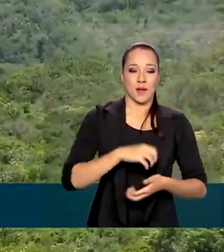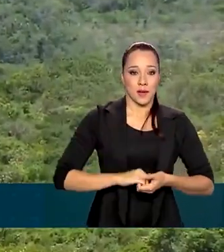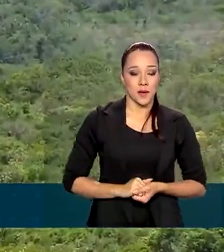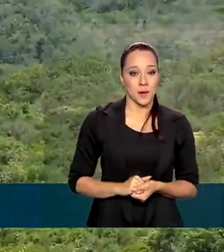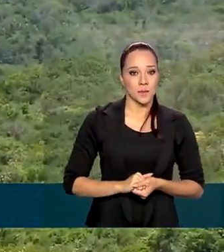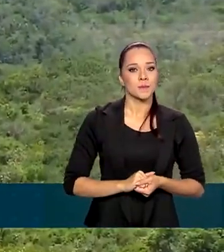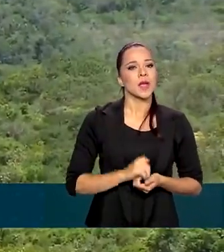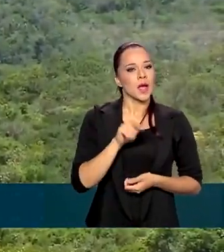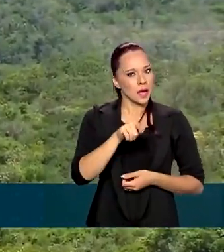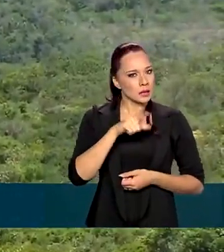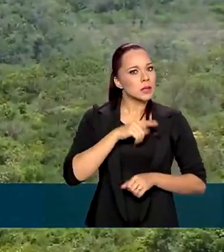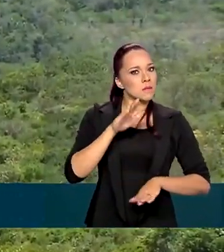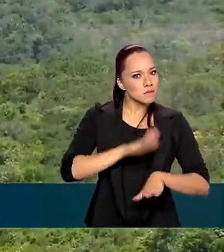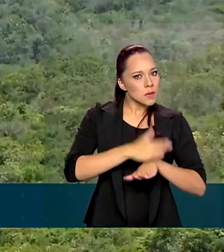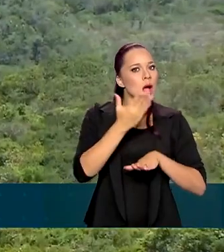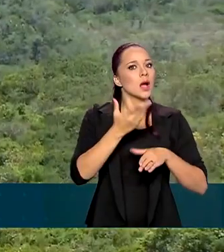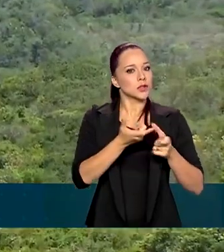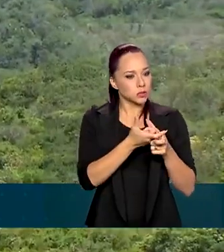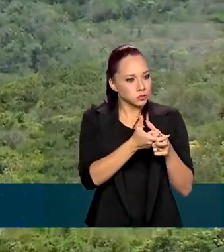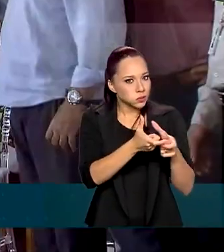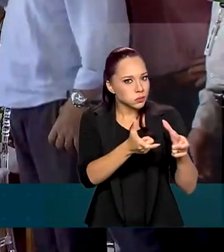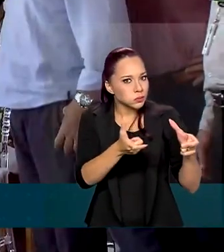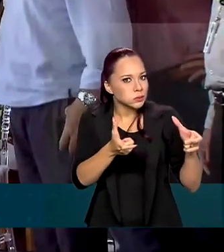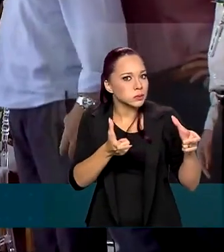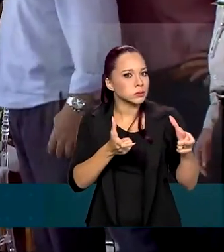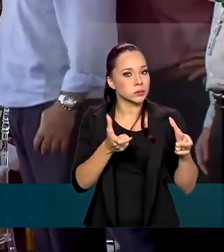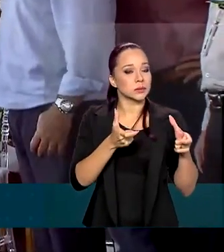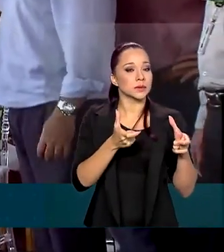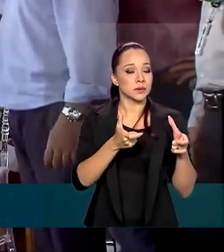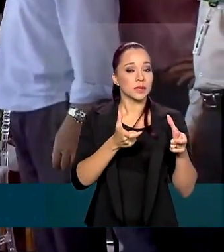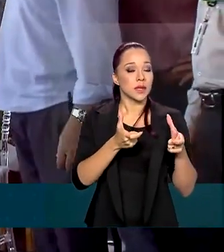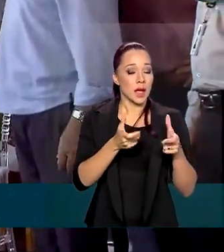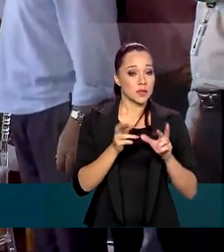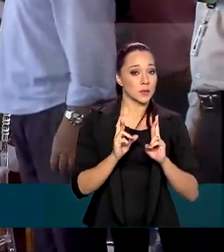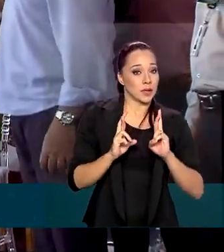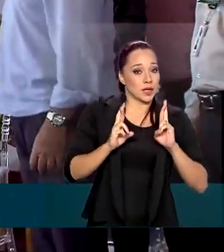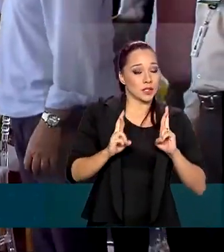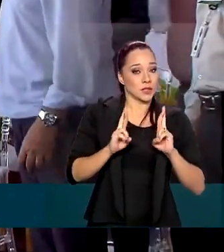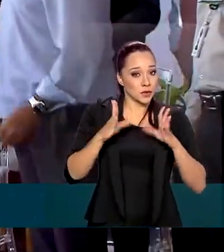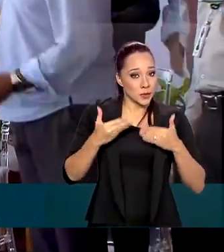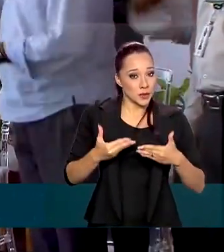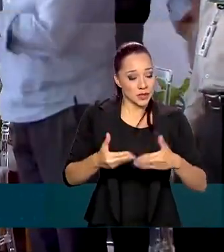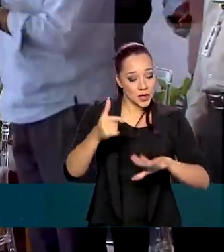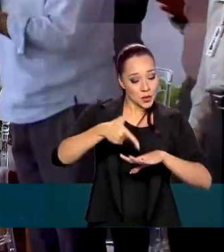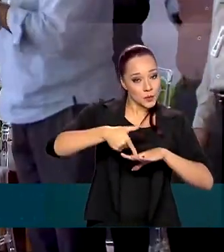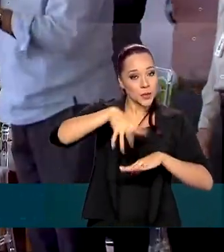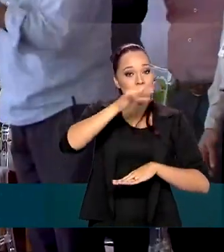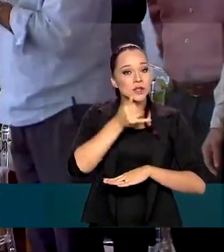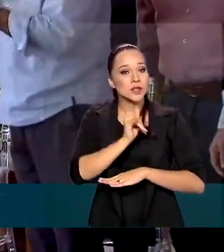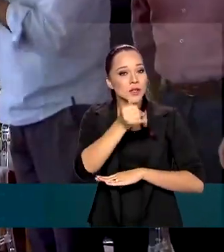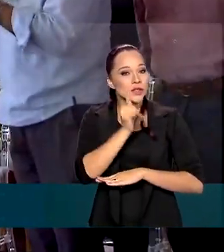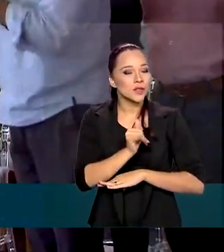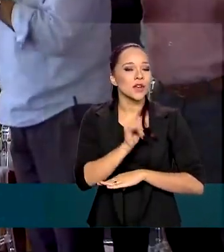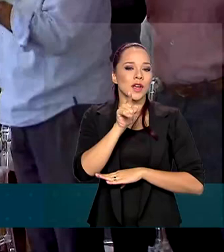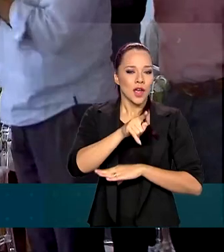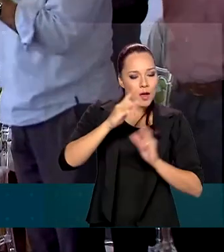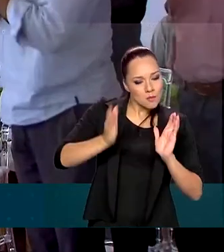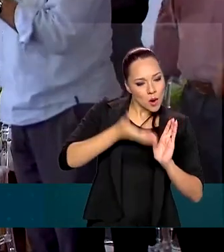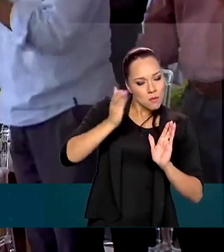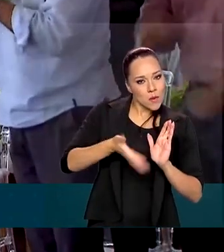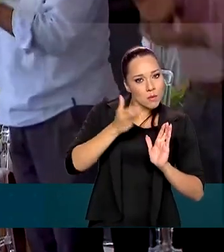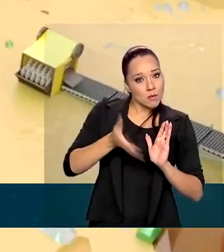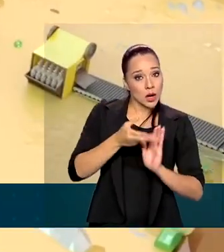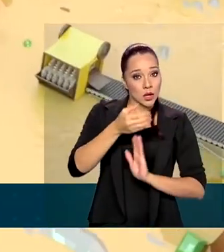Ali estão as maiores reservas brasileiras. A expectativa do Ministério de Minas e Energia é produzir